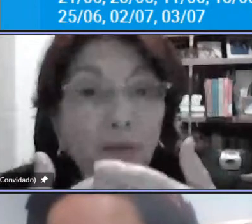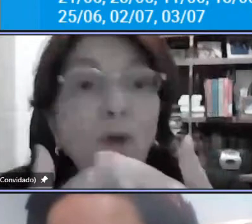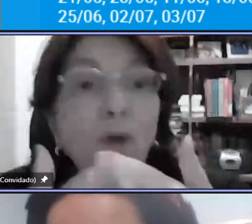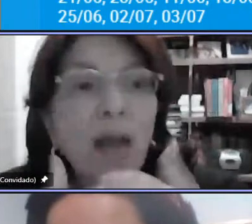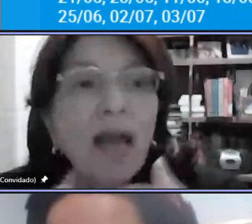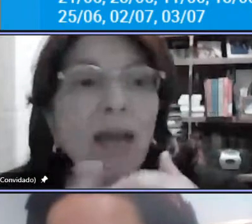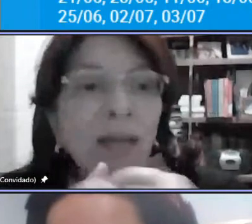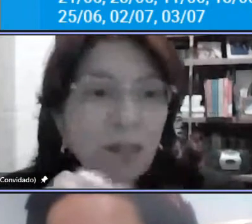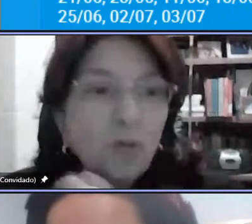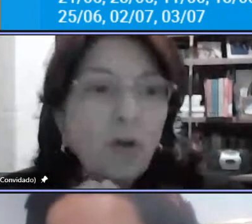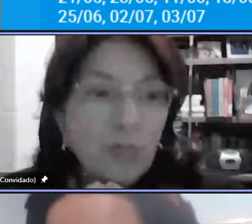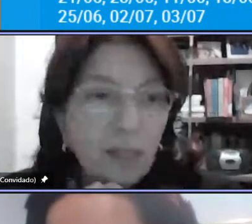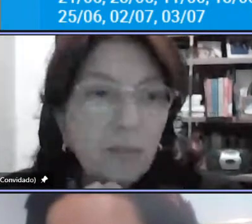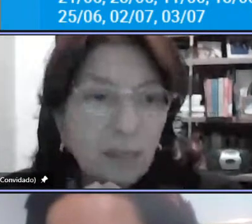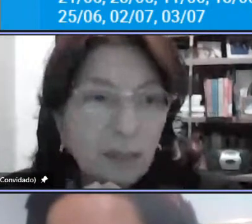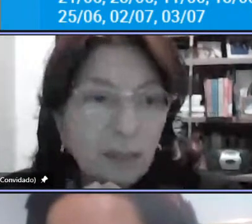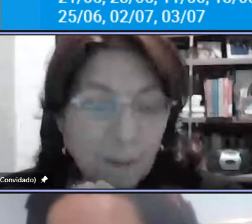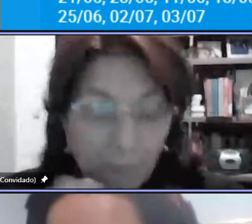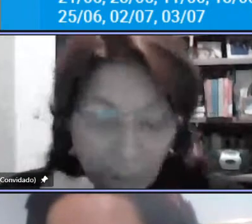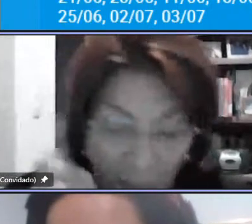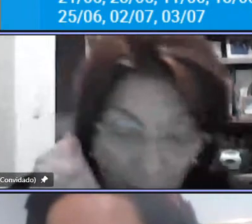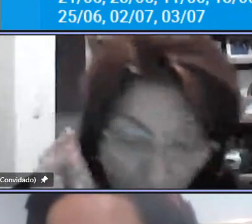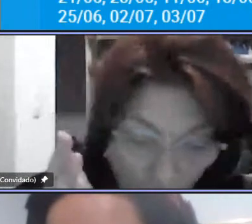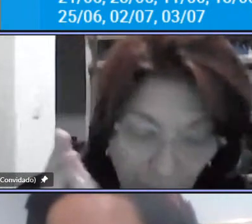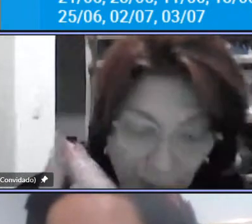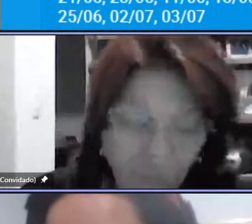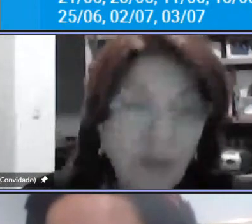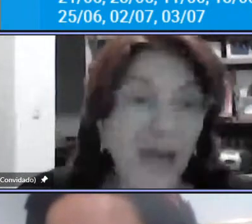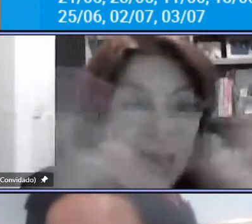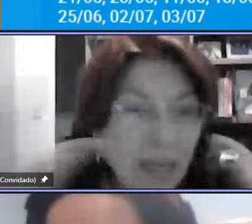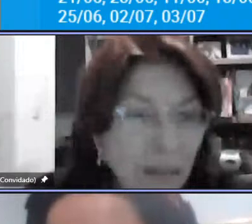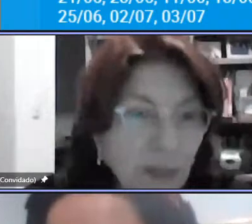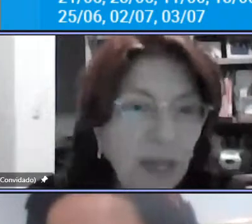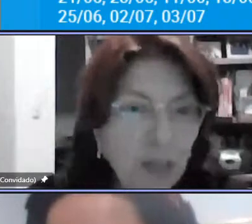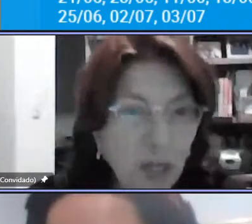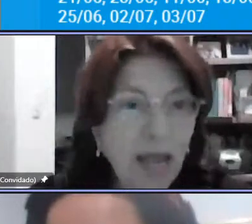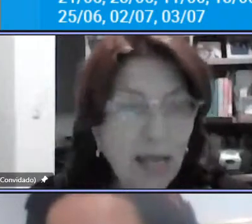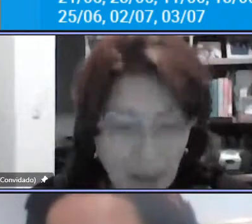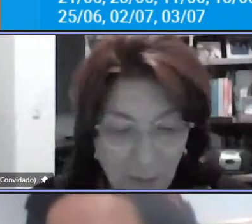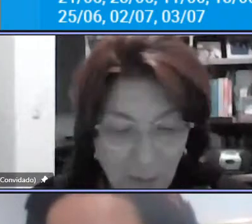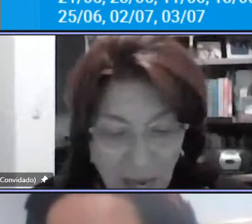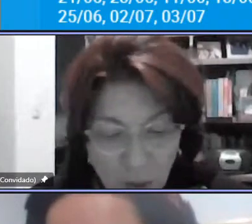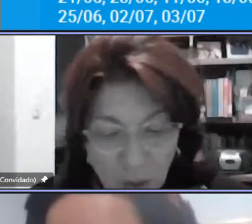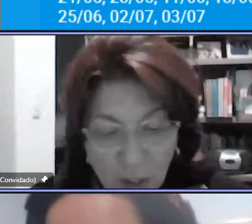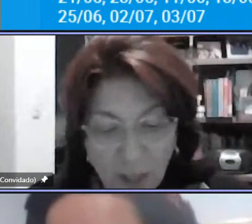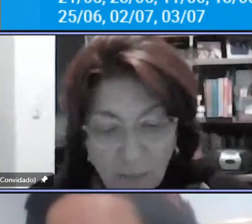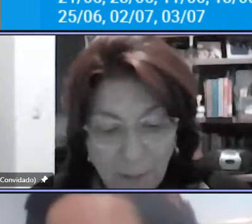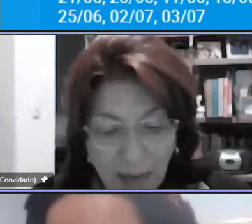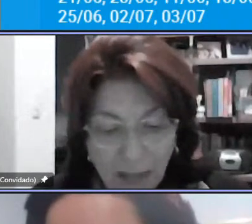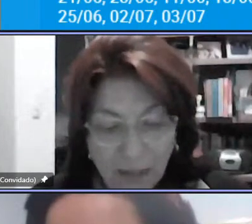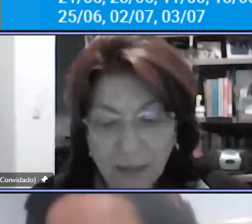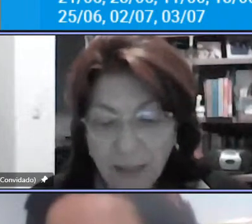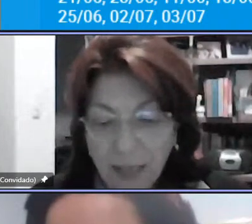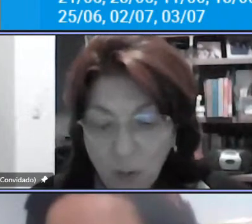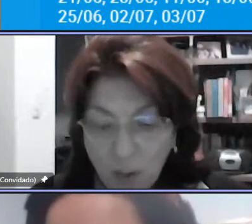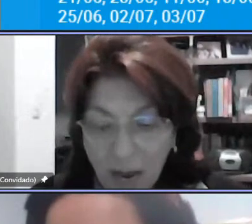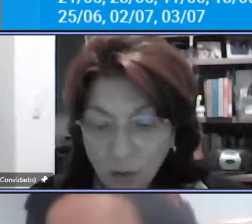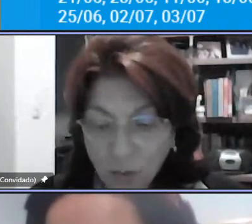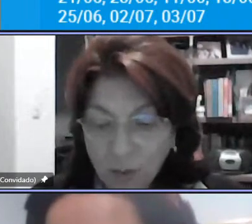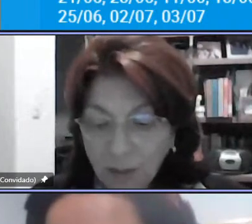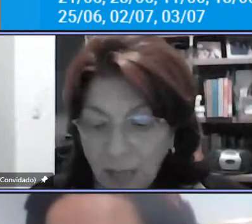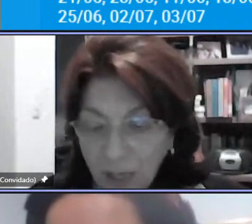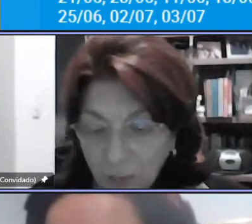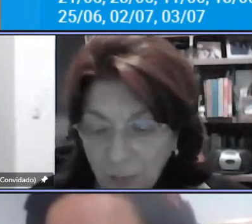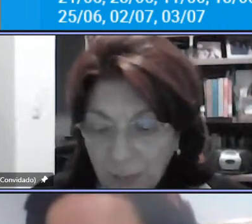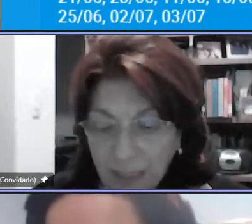formular essas novas demandas bom falei também genericamente mas eu